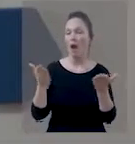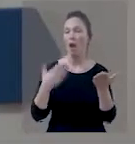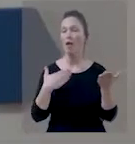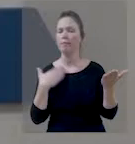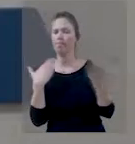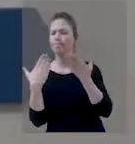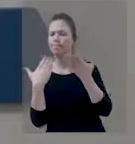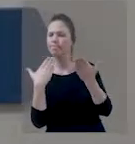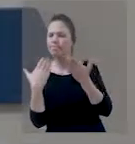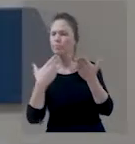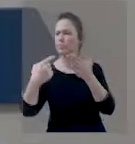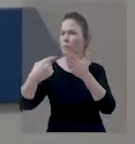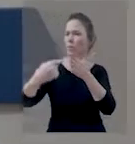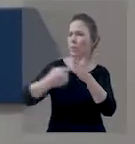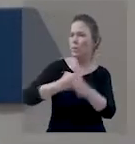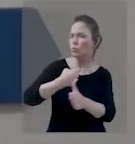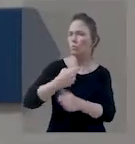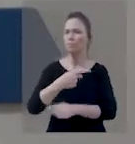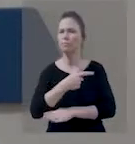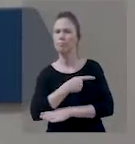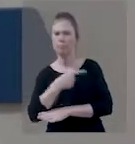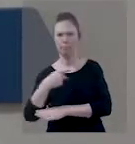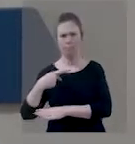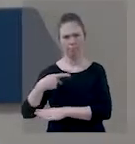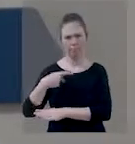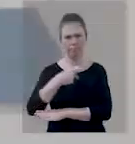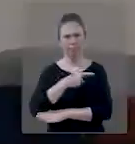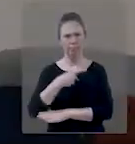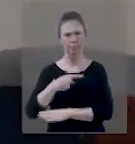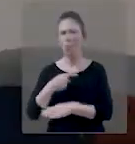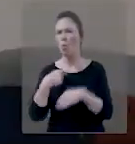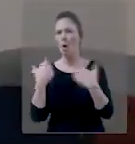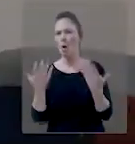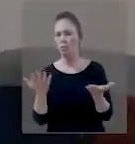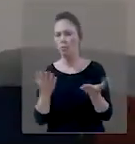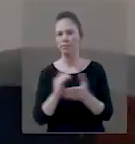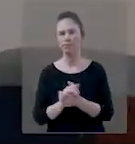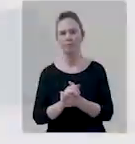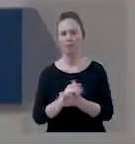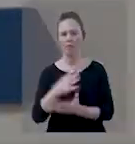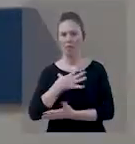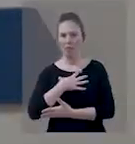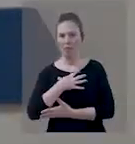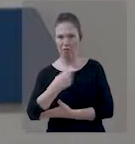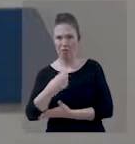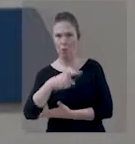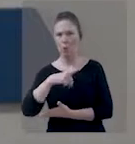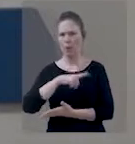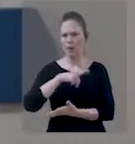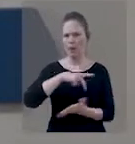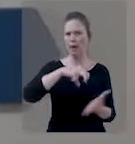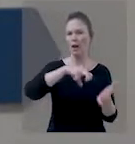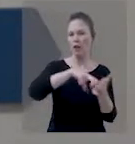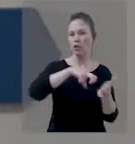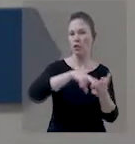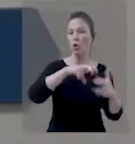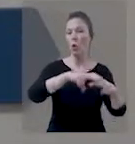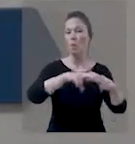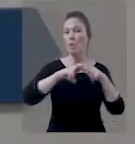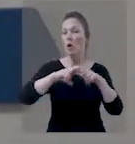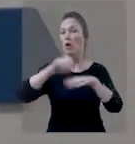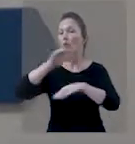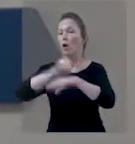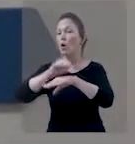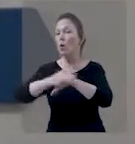uma dúvida de um ouvinte que foi encaminhado ao programa Pergunte ao Pastor. A pergunta de hoje é, os filhos são punidos ou castigados